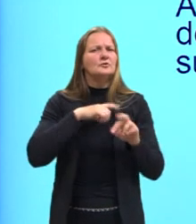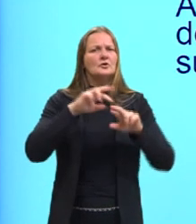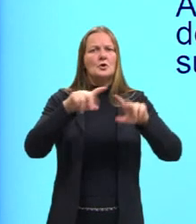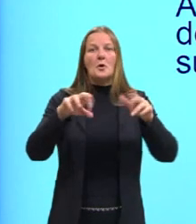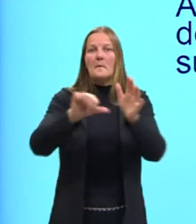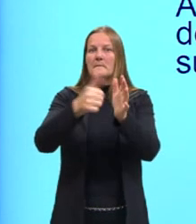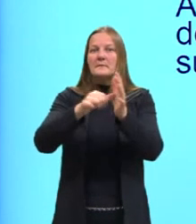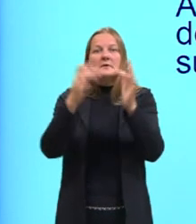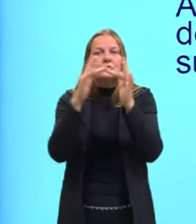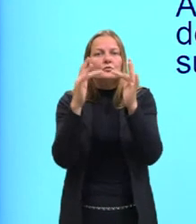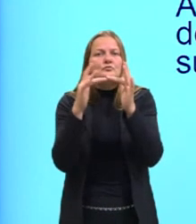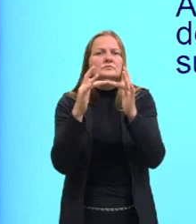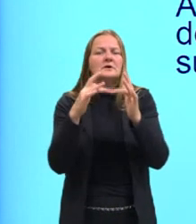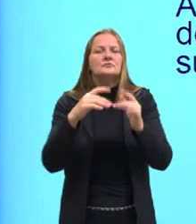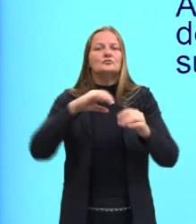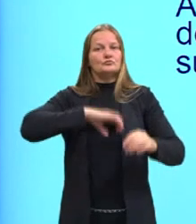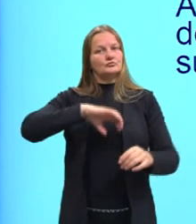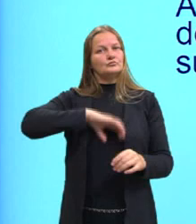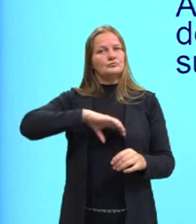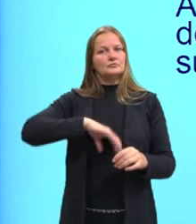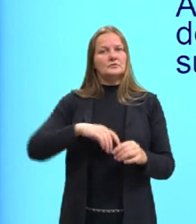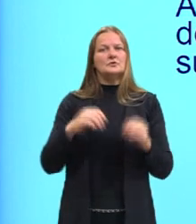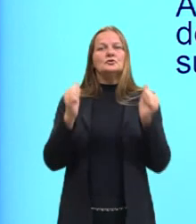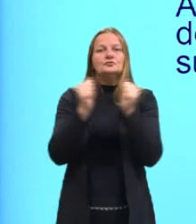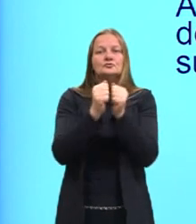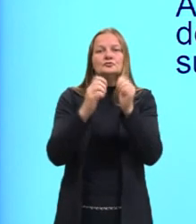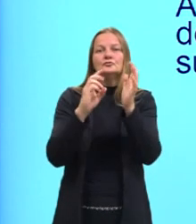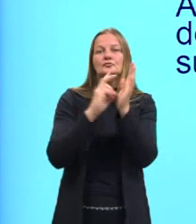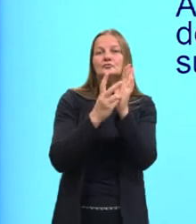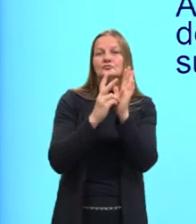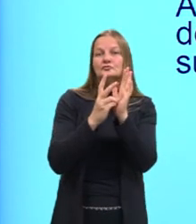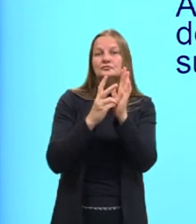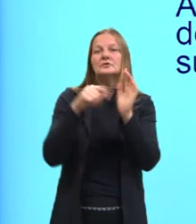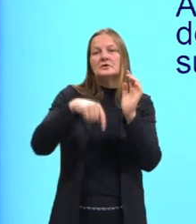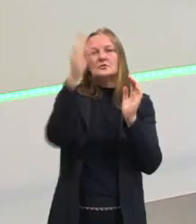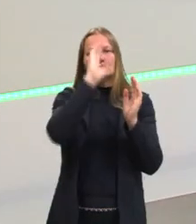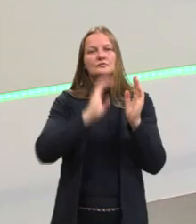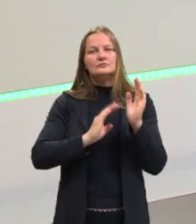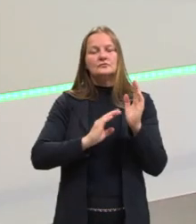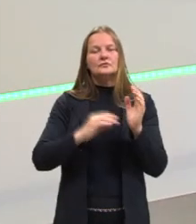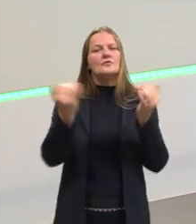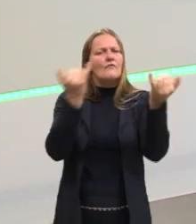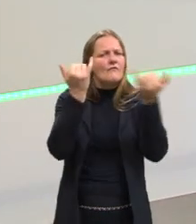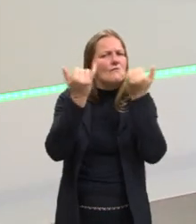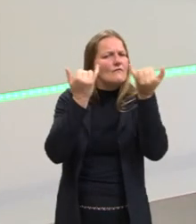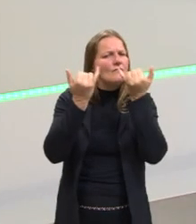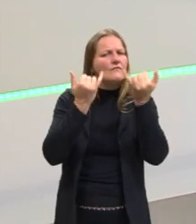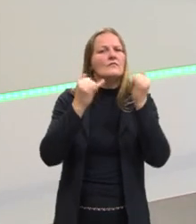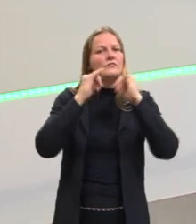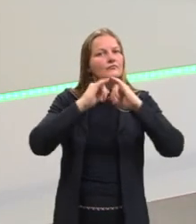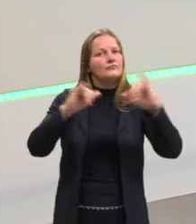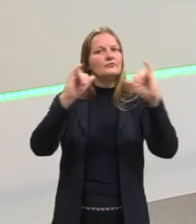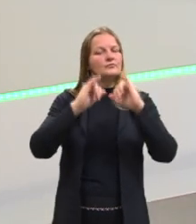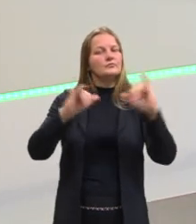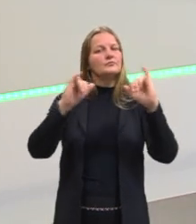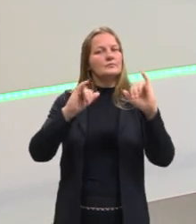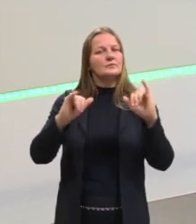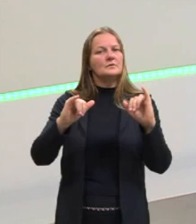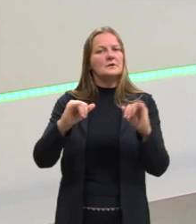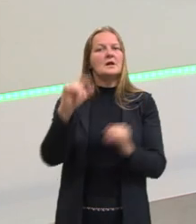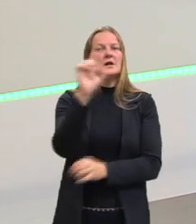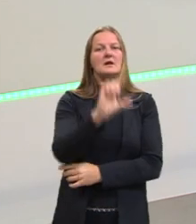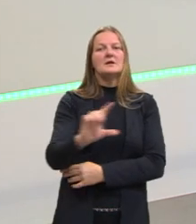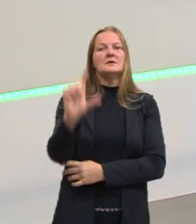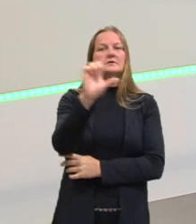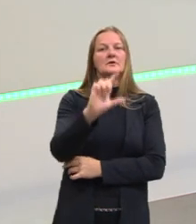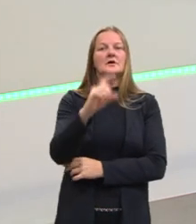primeiros contatos dos portugueses com os indígenas brasileiros. Então, essa literatura de informação, ela é uma literatura que a gente diz a literatura